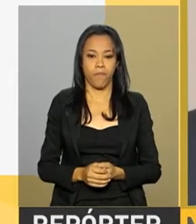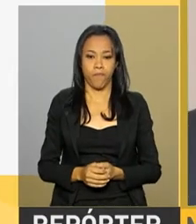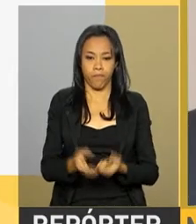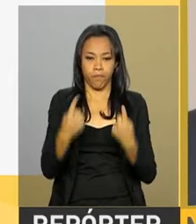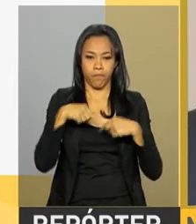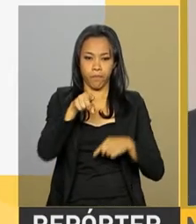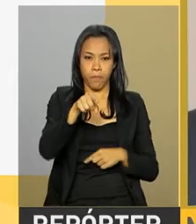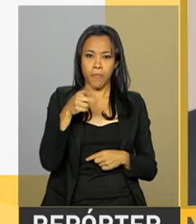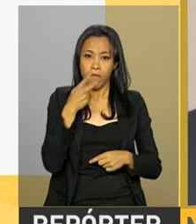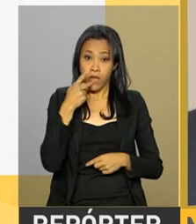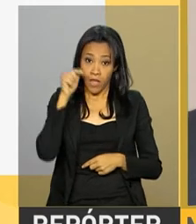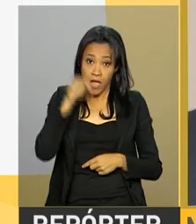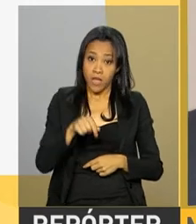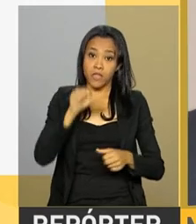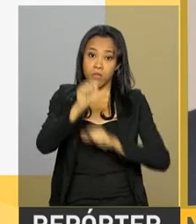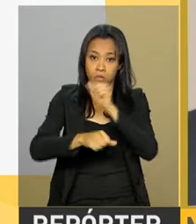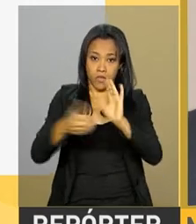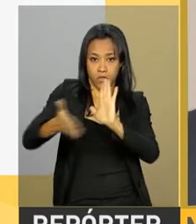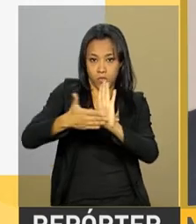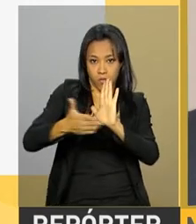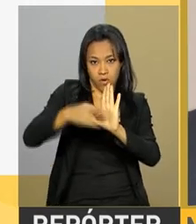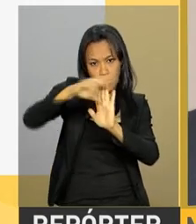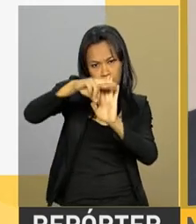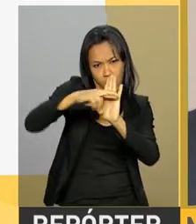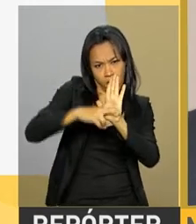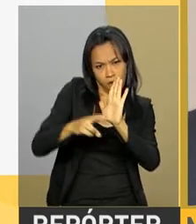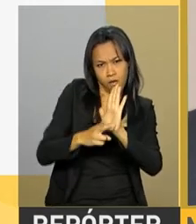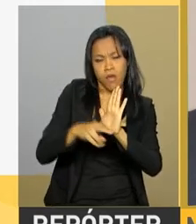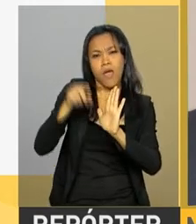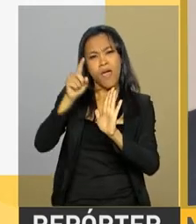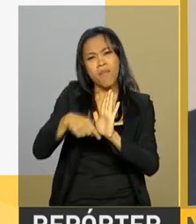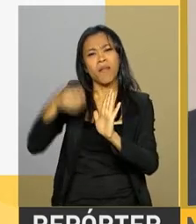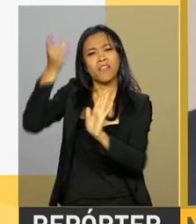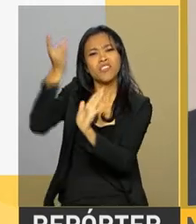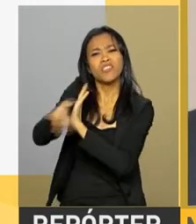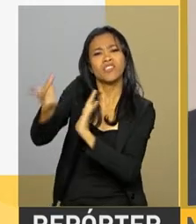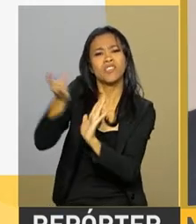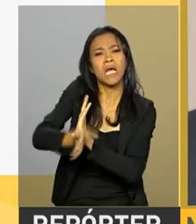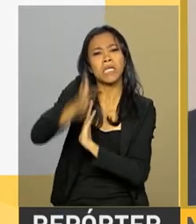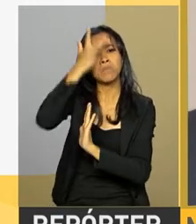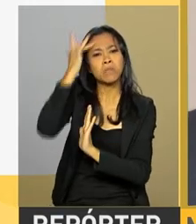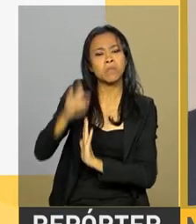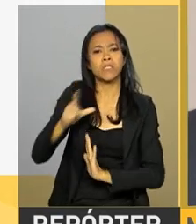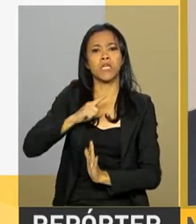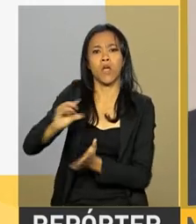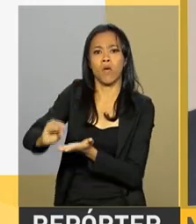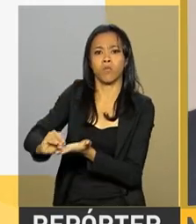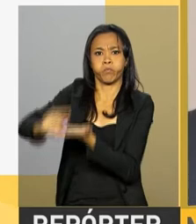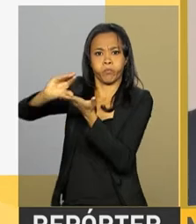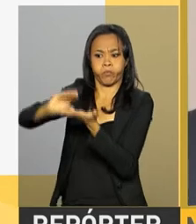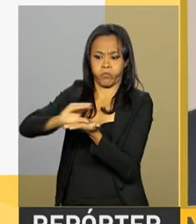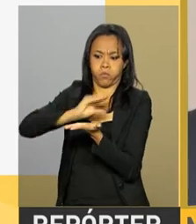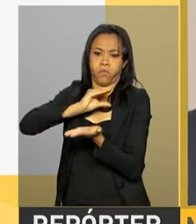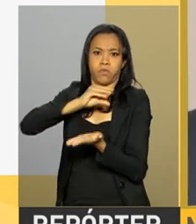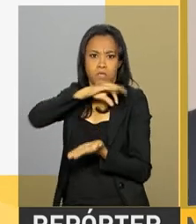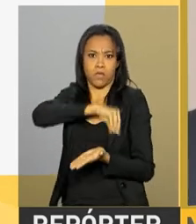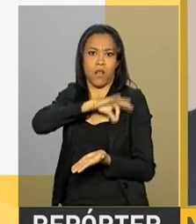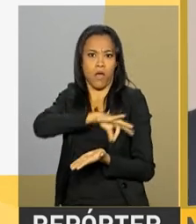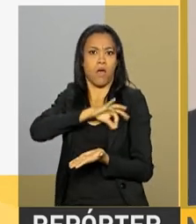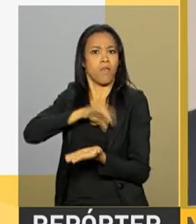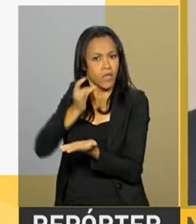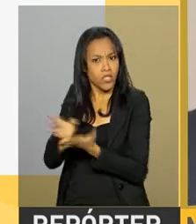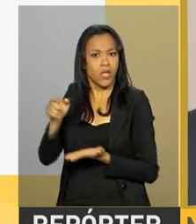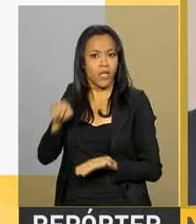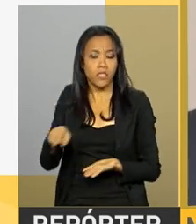Esta reforma apenas enfrenta privilégios. Ela não pega ninguém, por exemplo, que ganha um, dois salários mínimos, que é